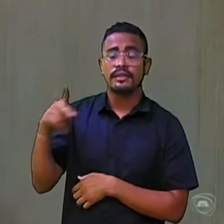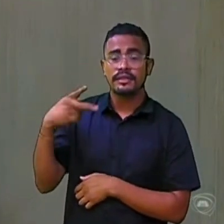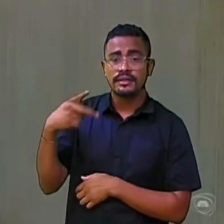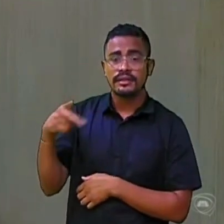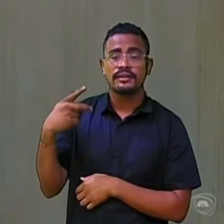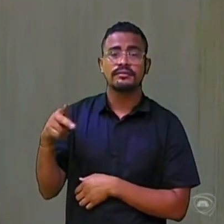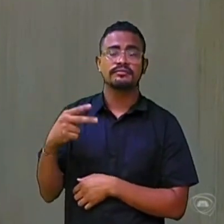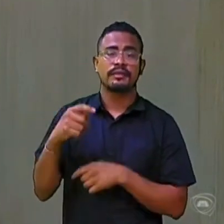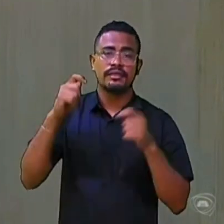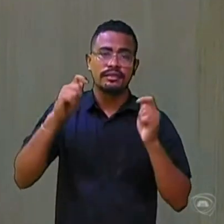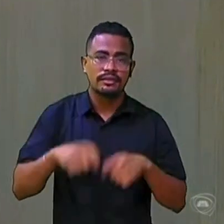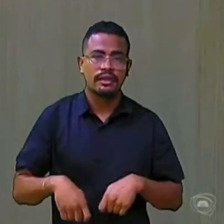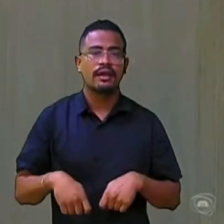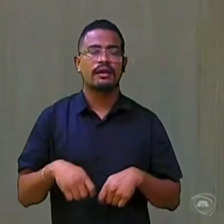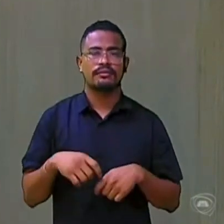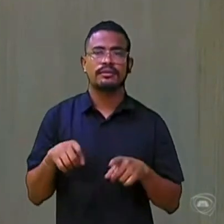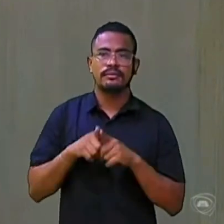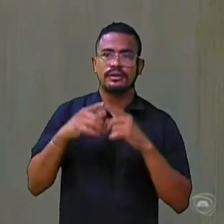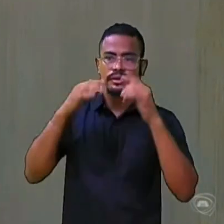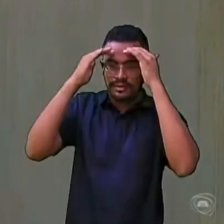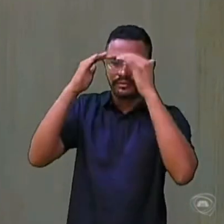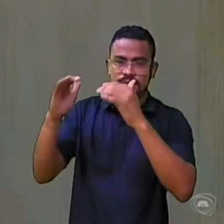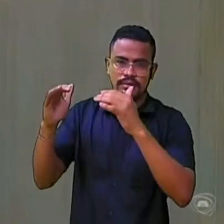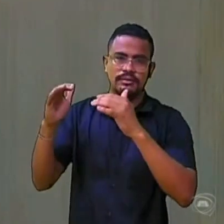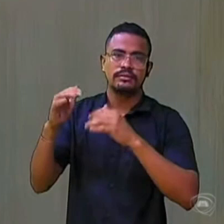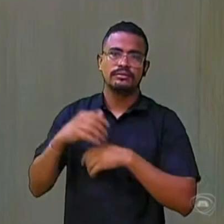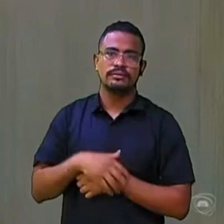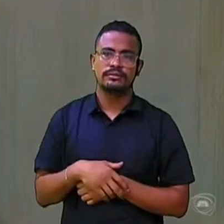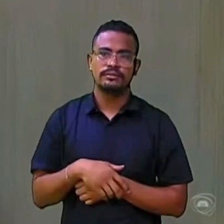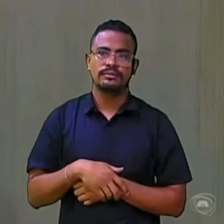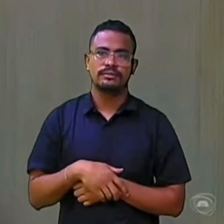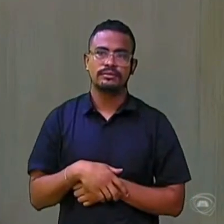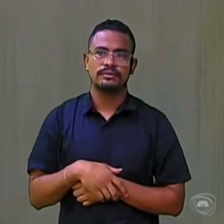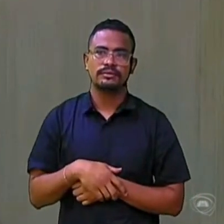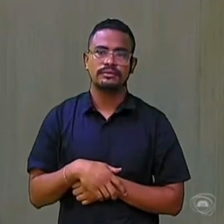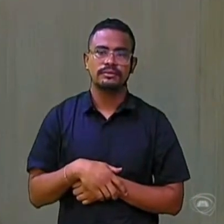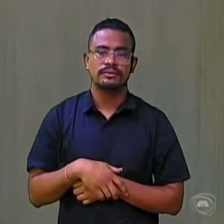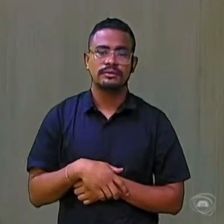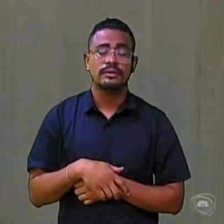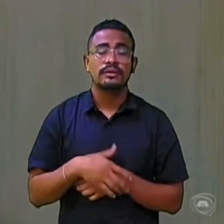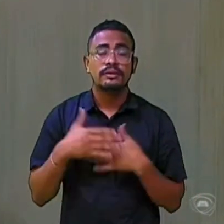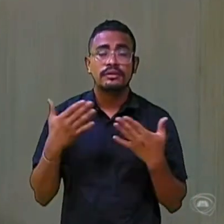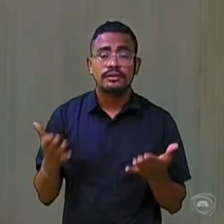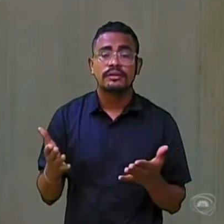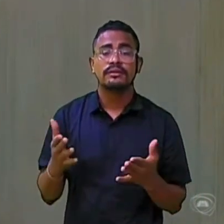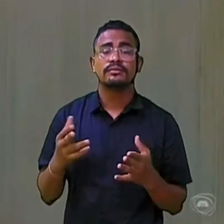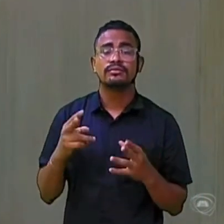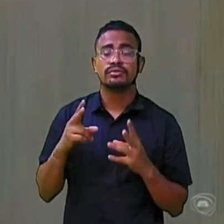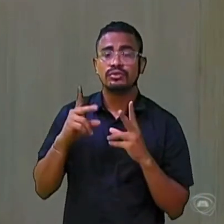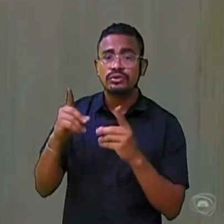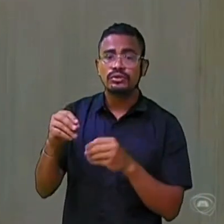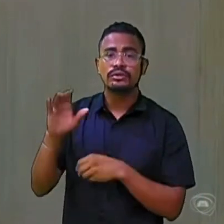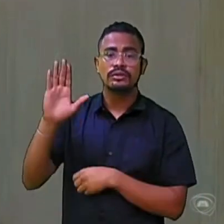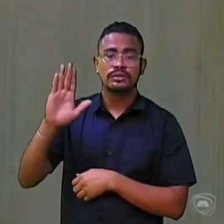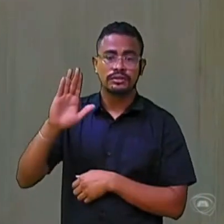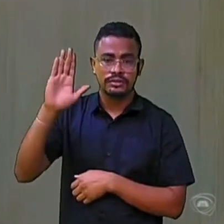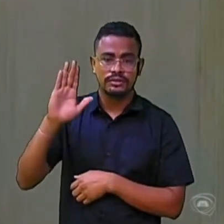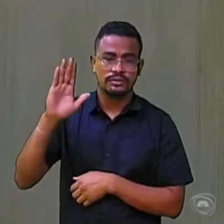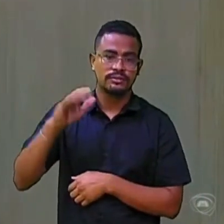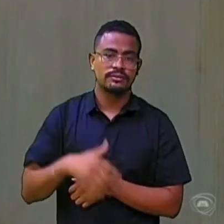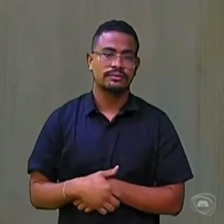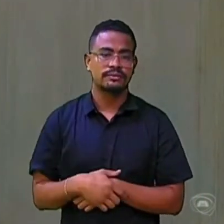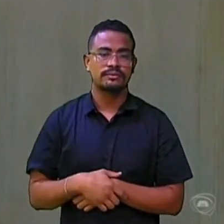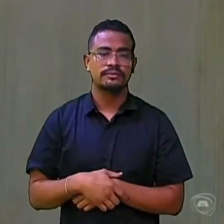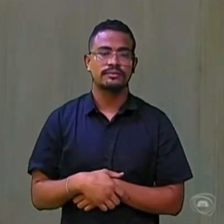e respeitosa com todos os pretensos e as pretensas candidatas, como também a deputada Larissa,